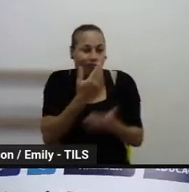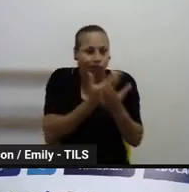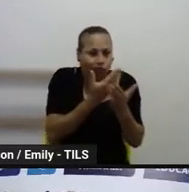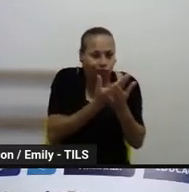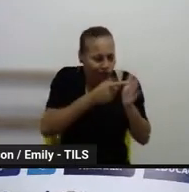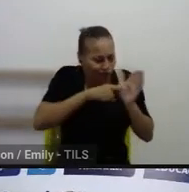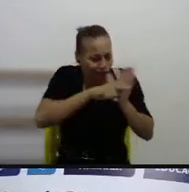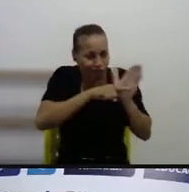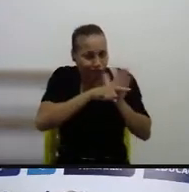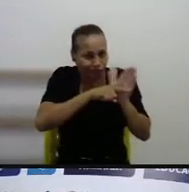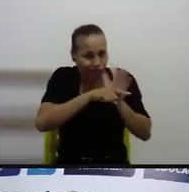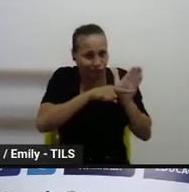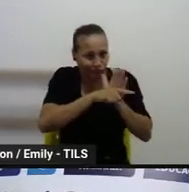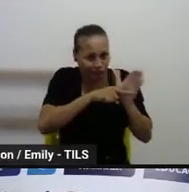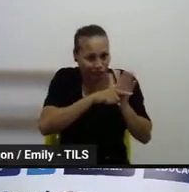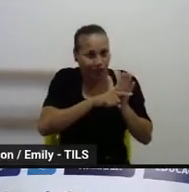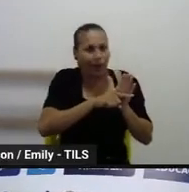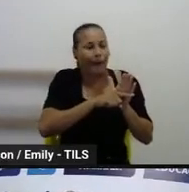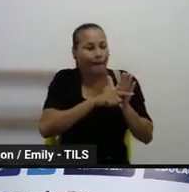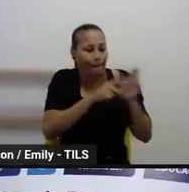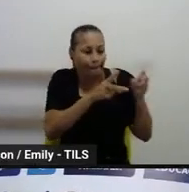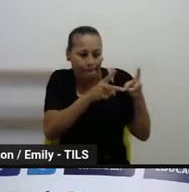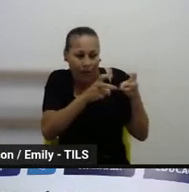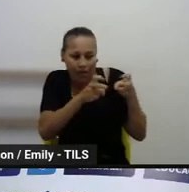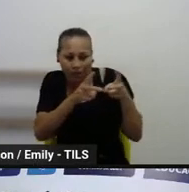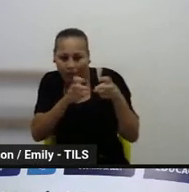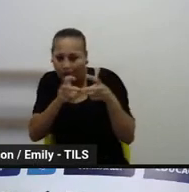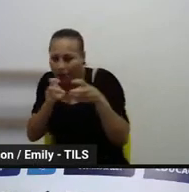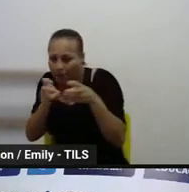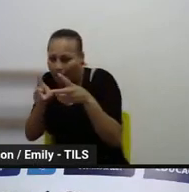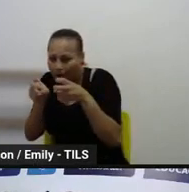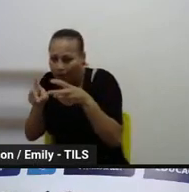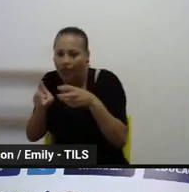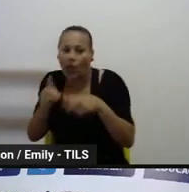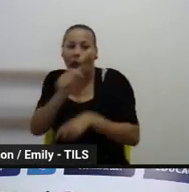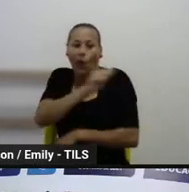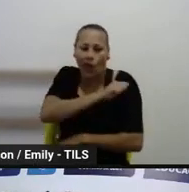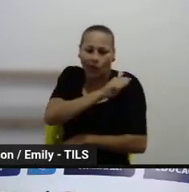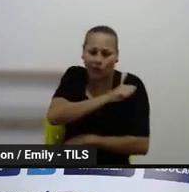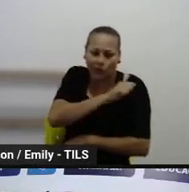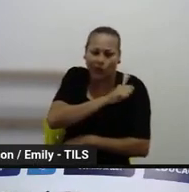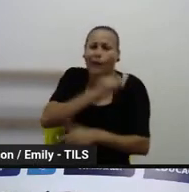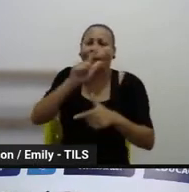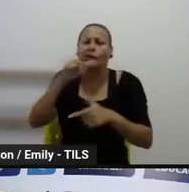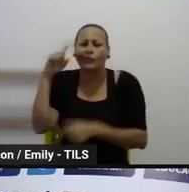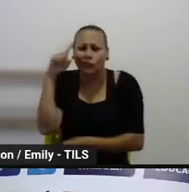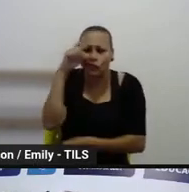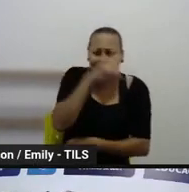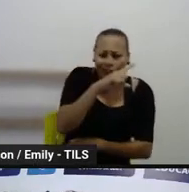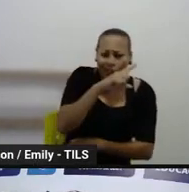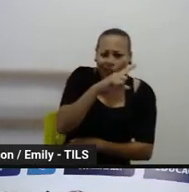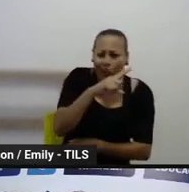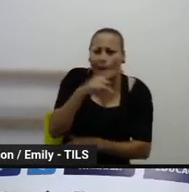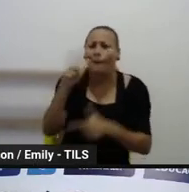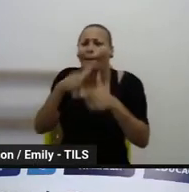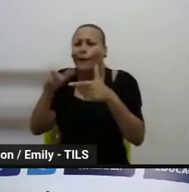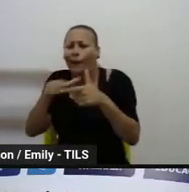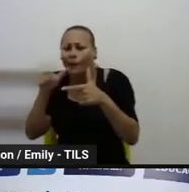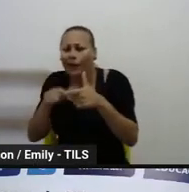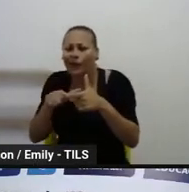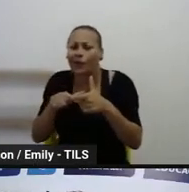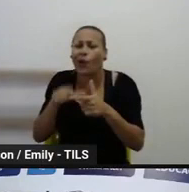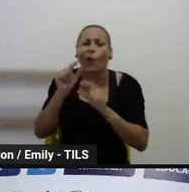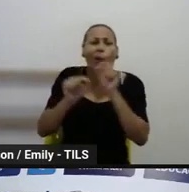professores esses problemas que estão instalados na rede. Então, assim, não será por ano,